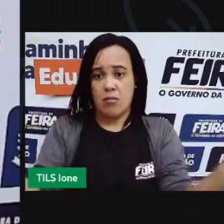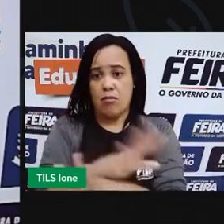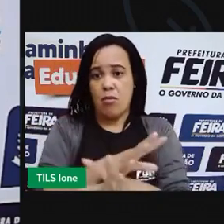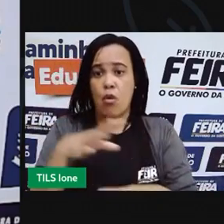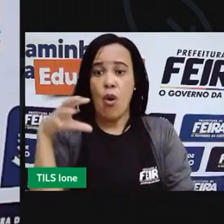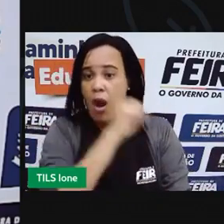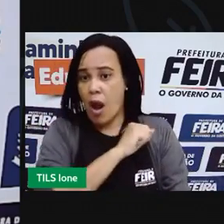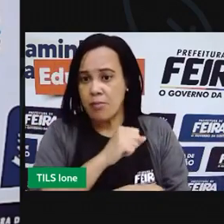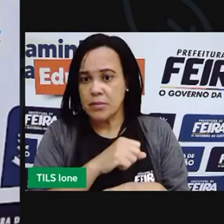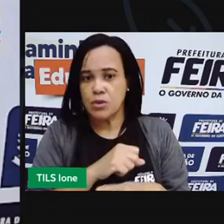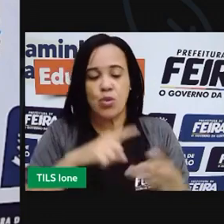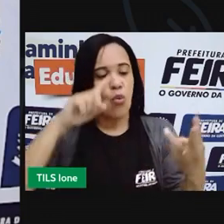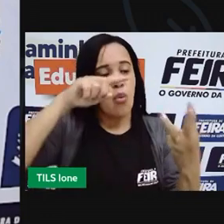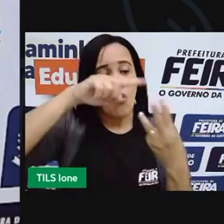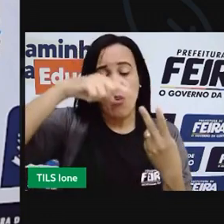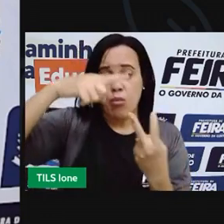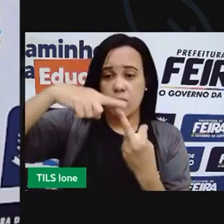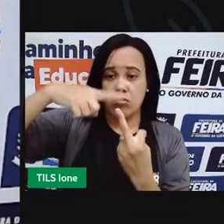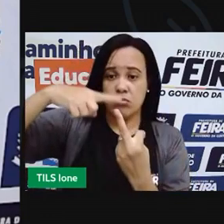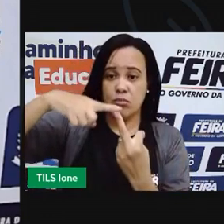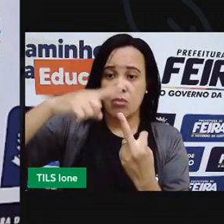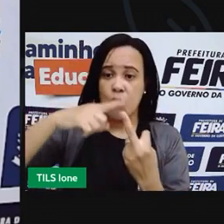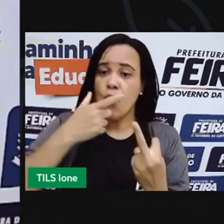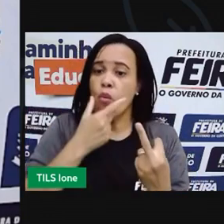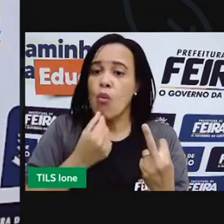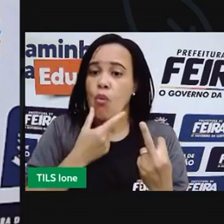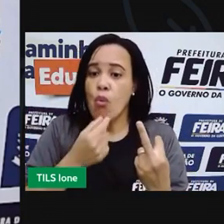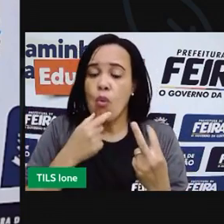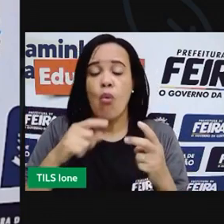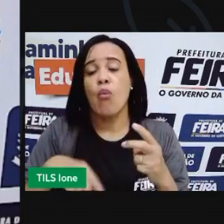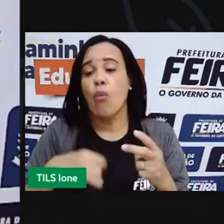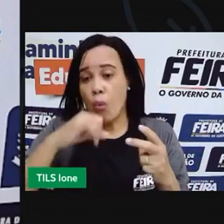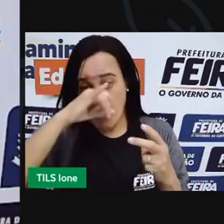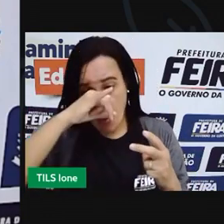Um irmão do meio, o outro porquinho,